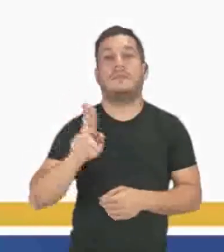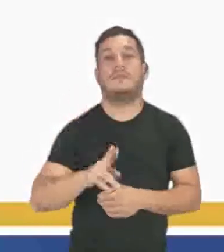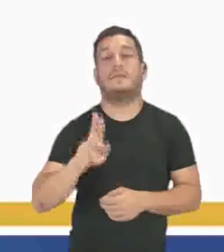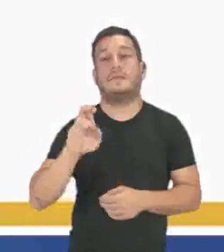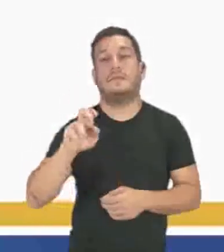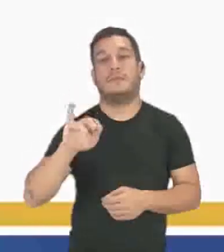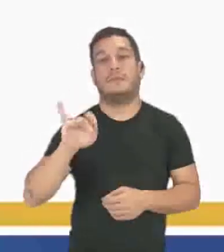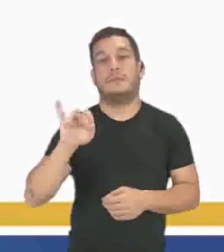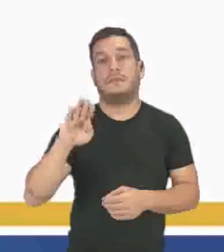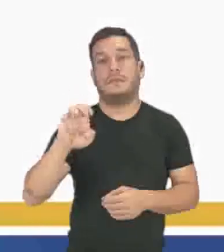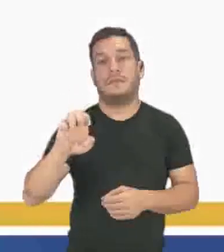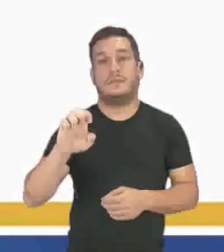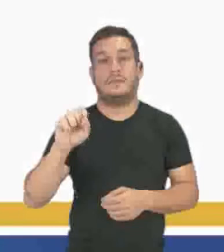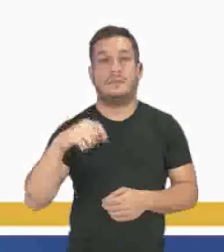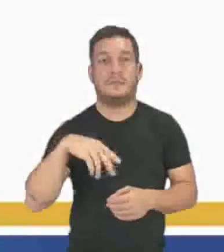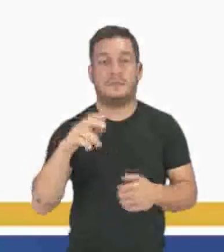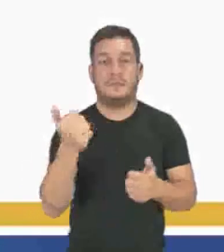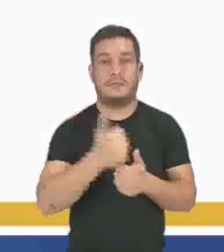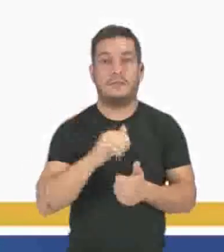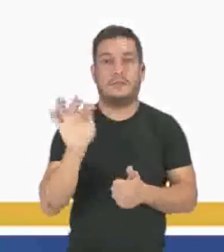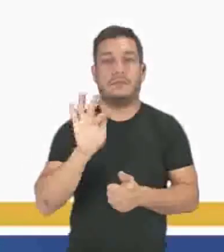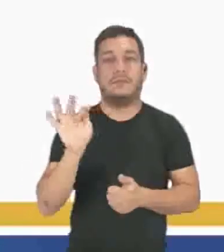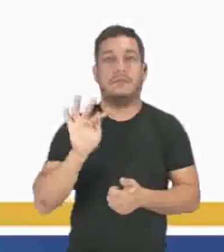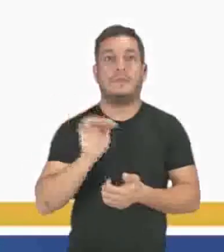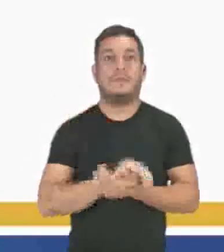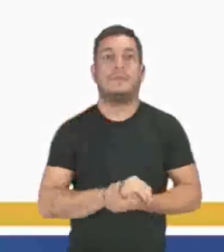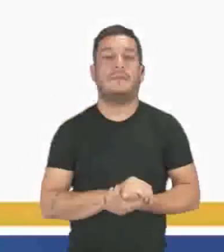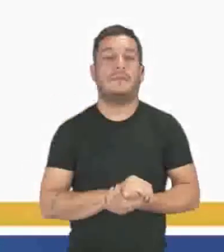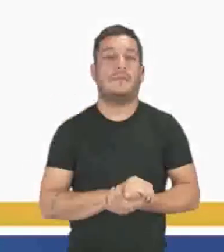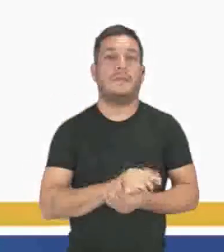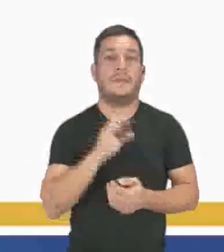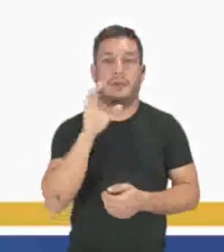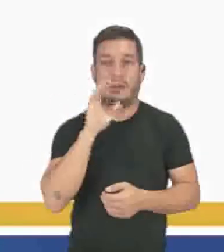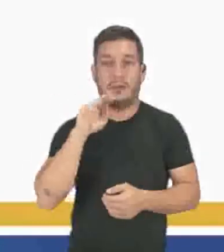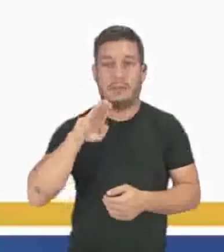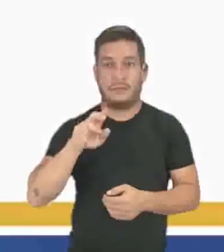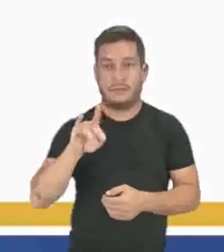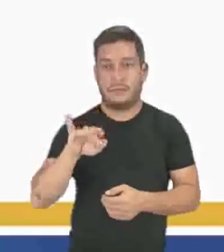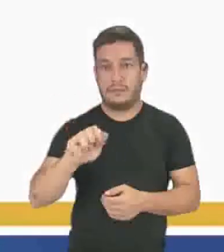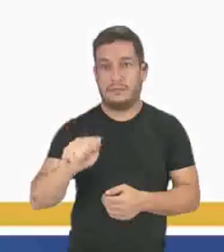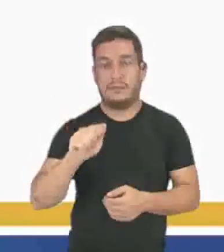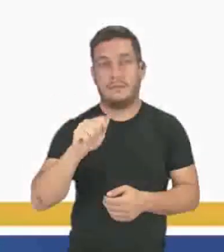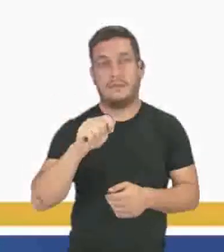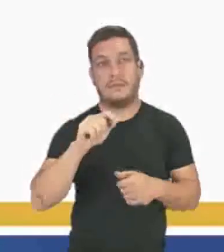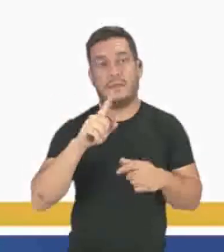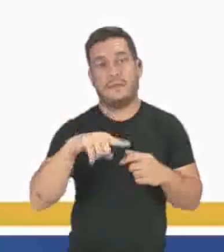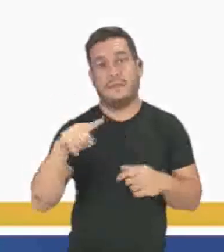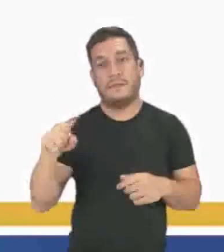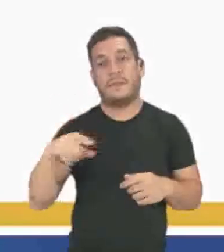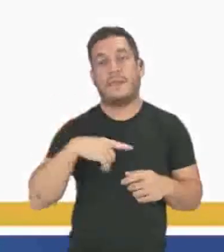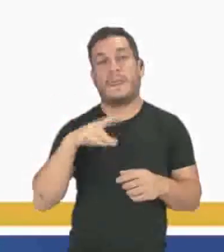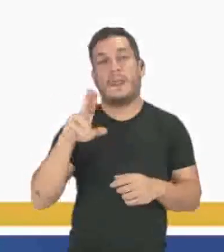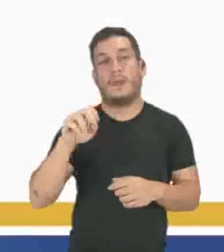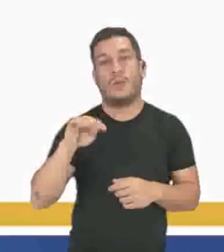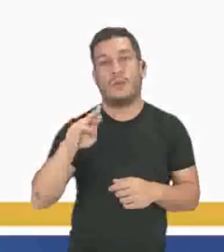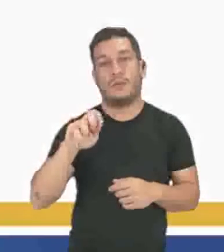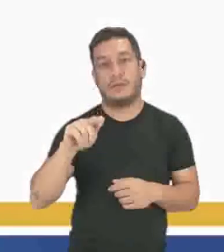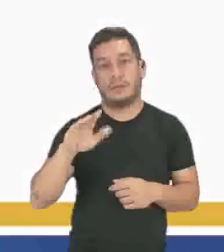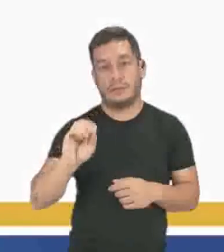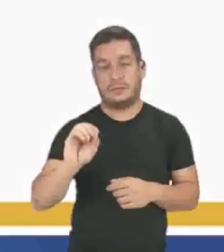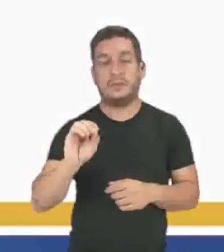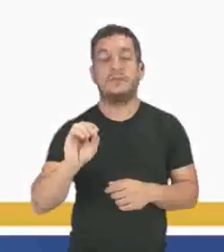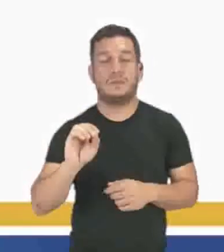reagente. E aí, a vai substituir na fórmula aqui. Velocidade média, variação da concentração dessa